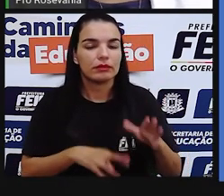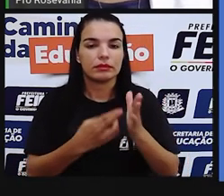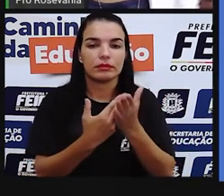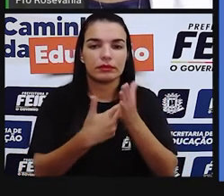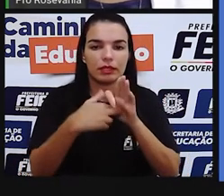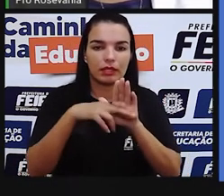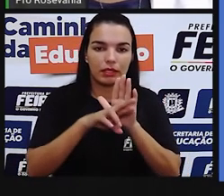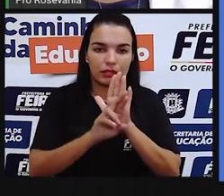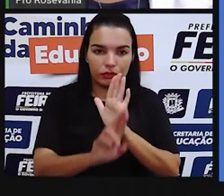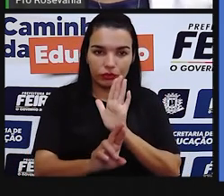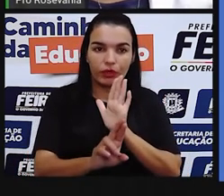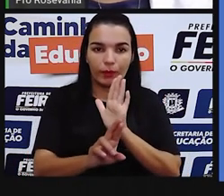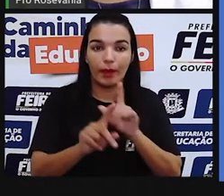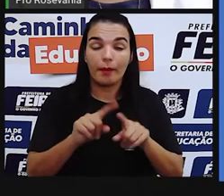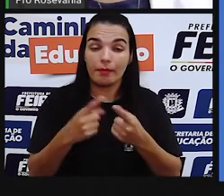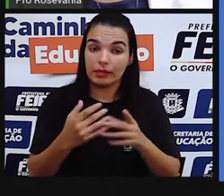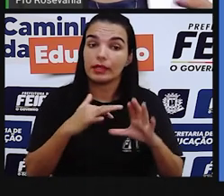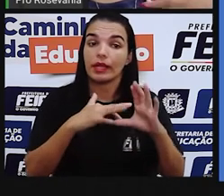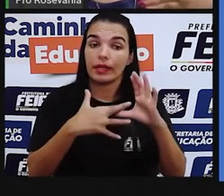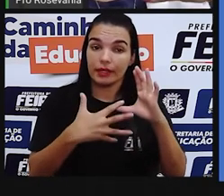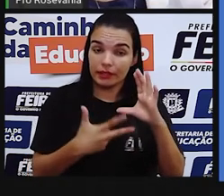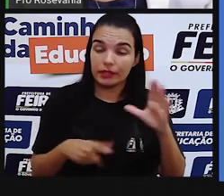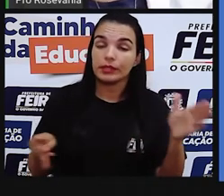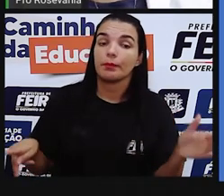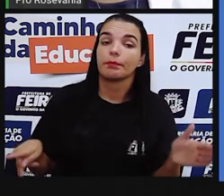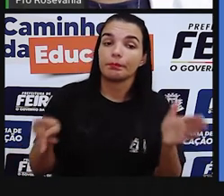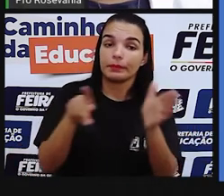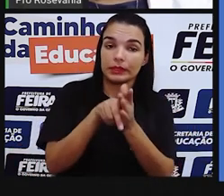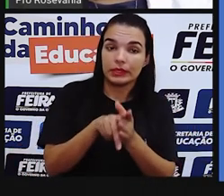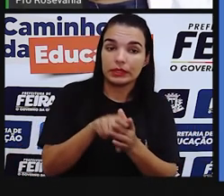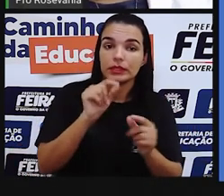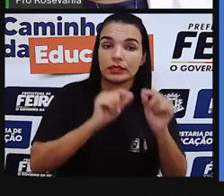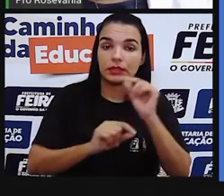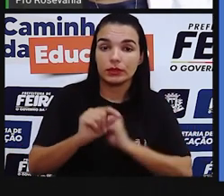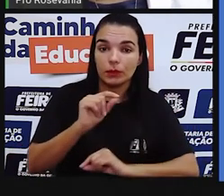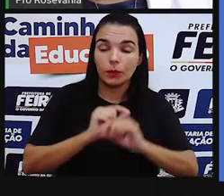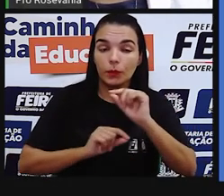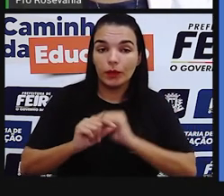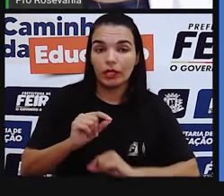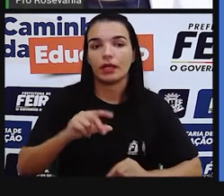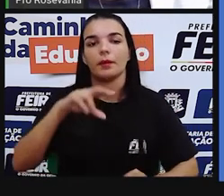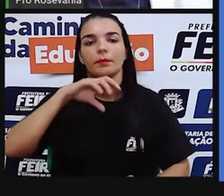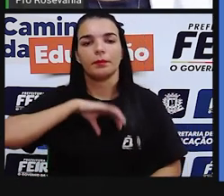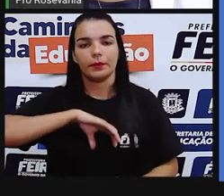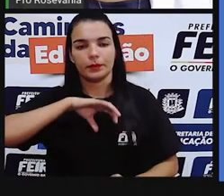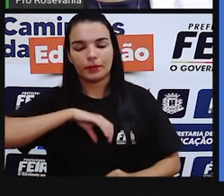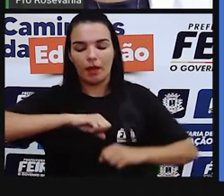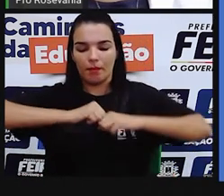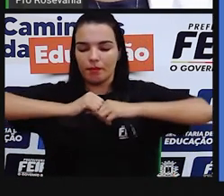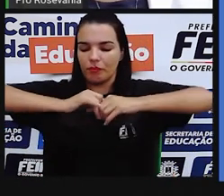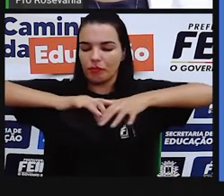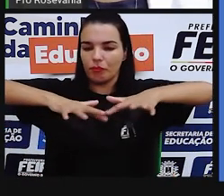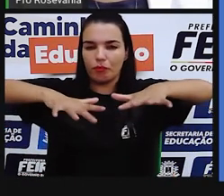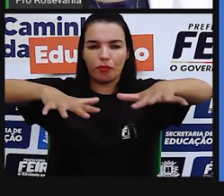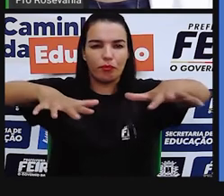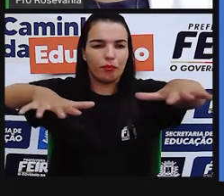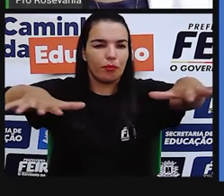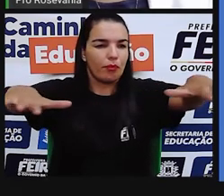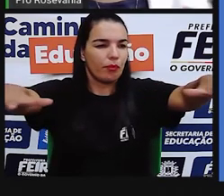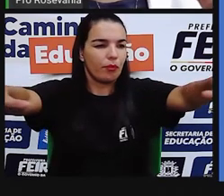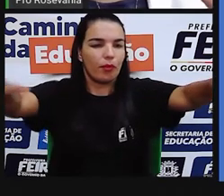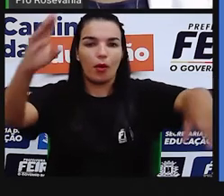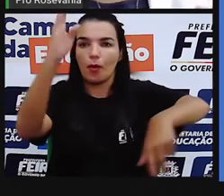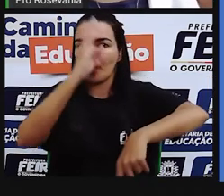característica de encontrar indústrias católicas espalhadas pelo país inteiro. muitas delas ali